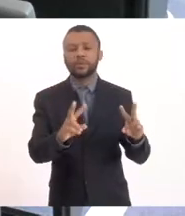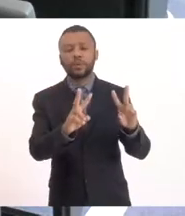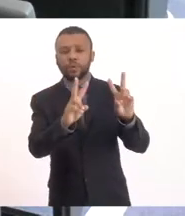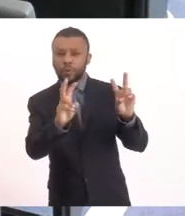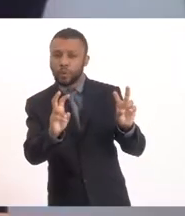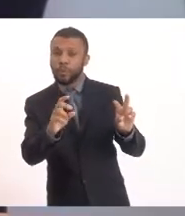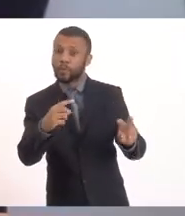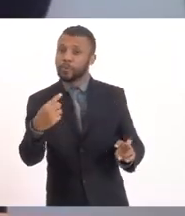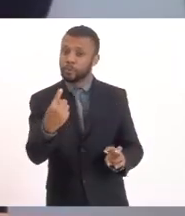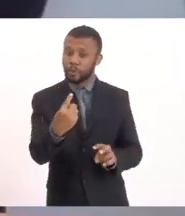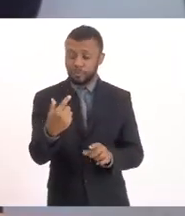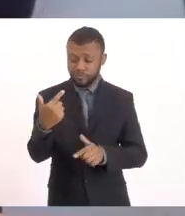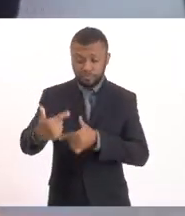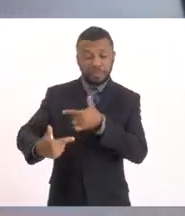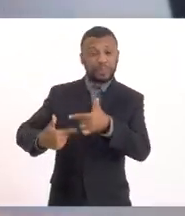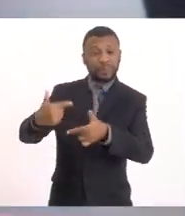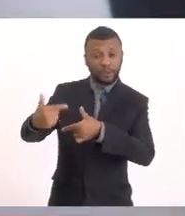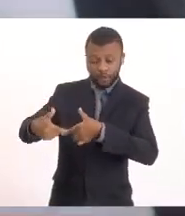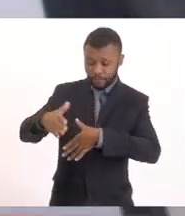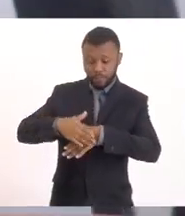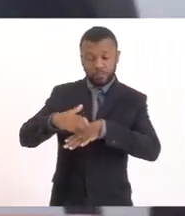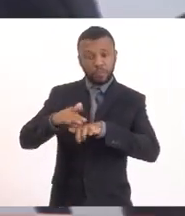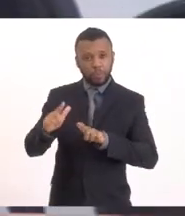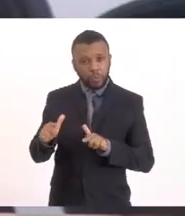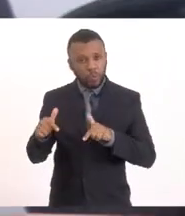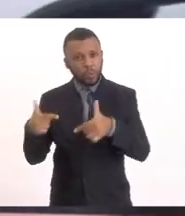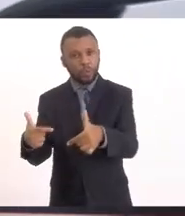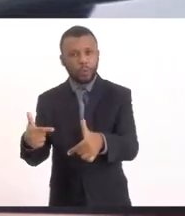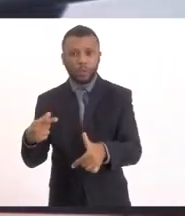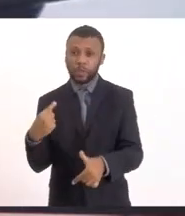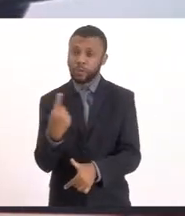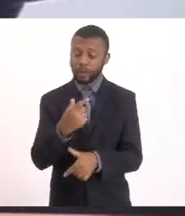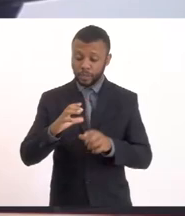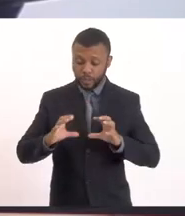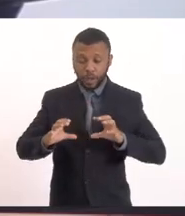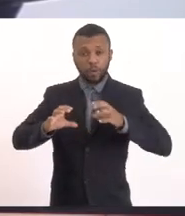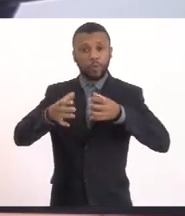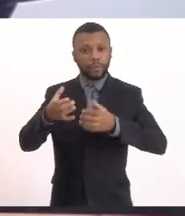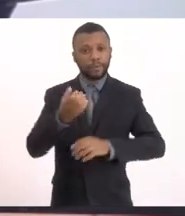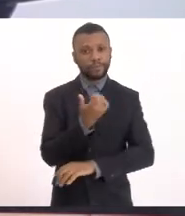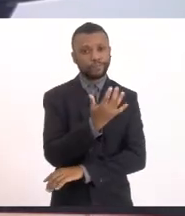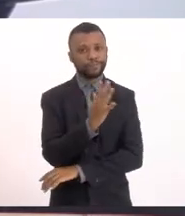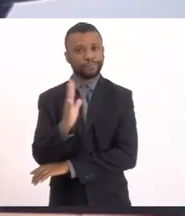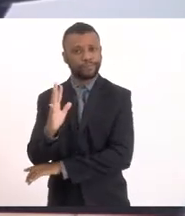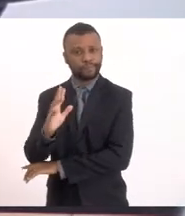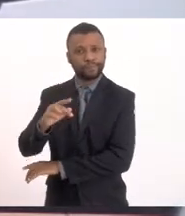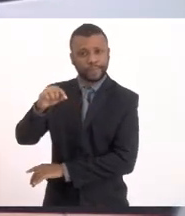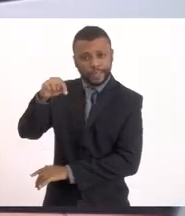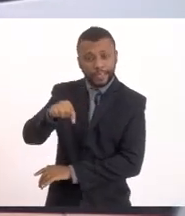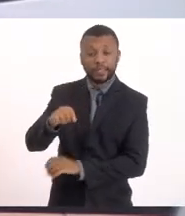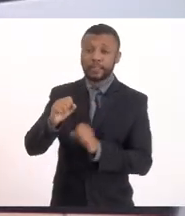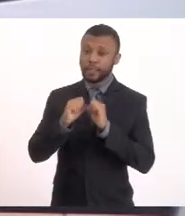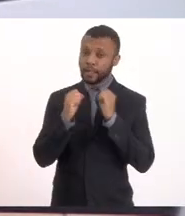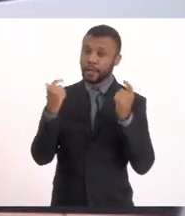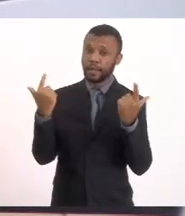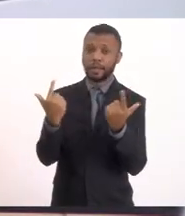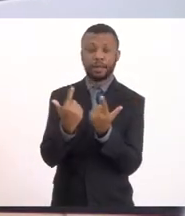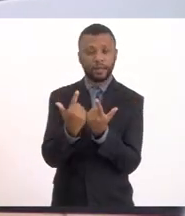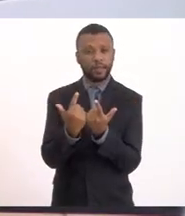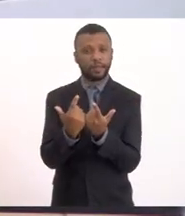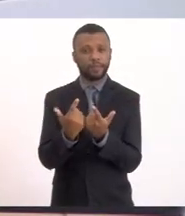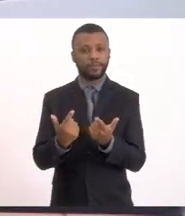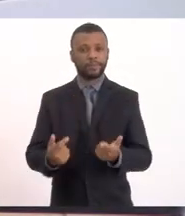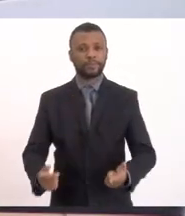já é um trabalho feito por todos nós na Comissão de Meio Ambiente aqui na LERJ, que visa manter